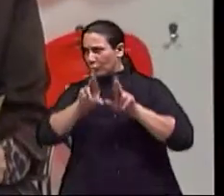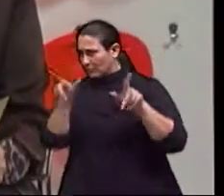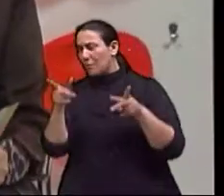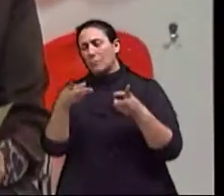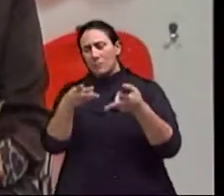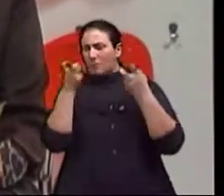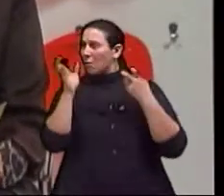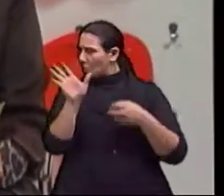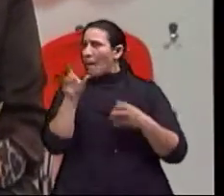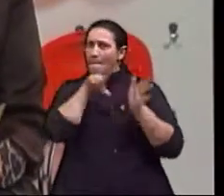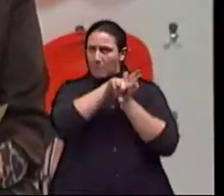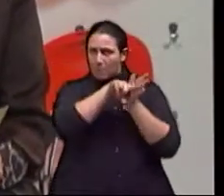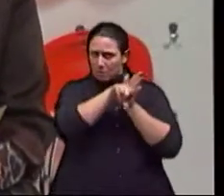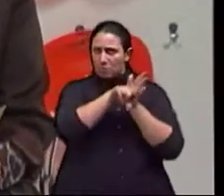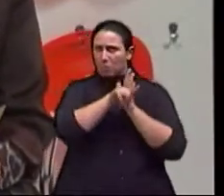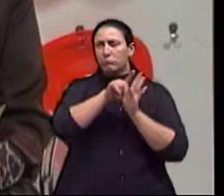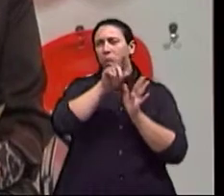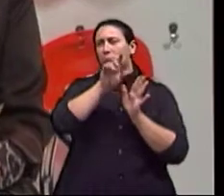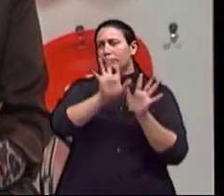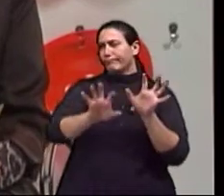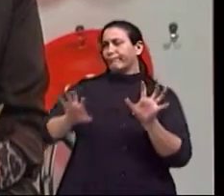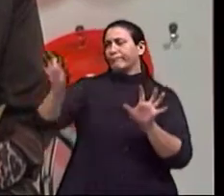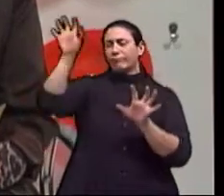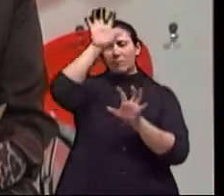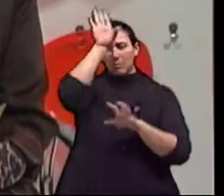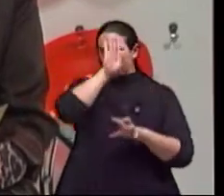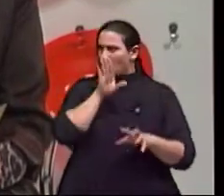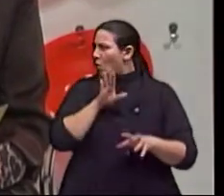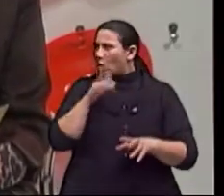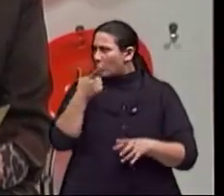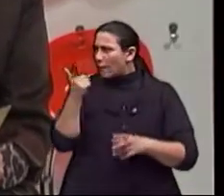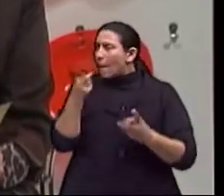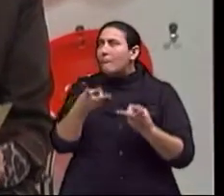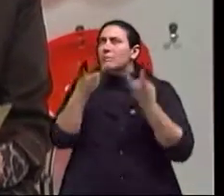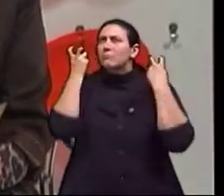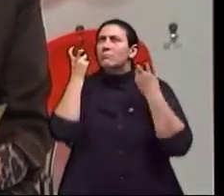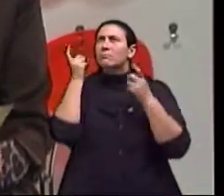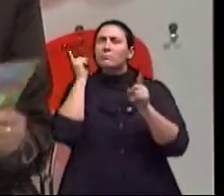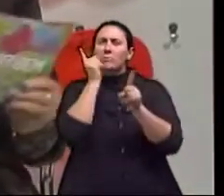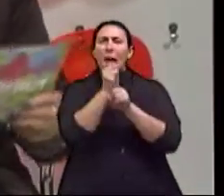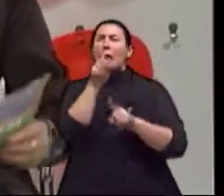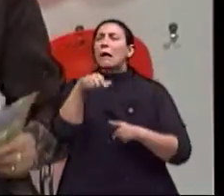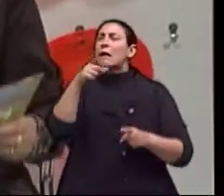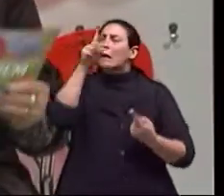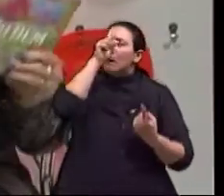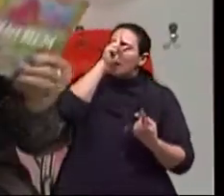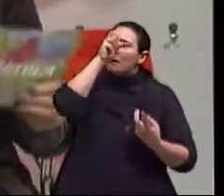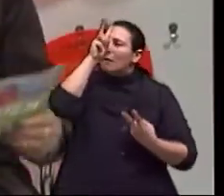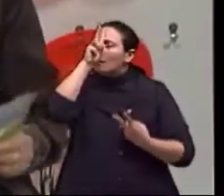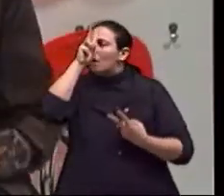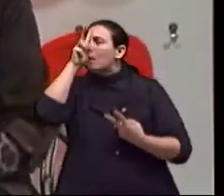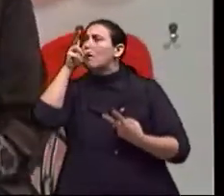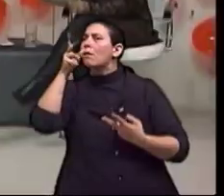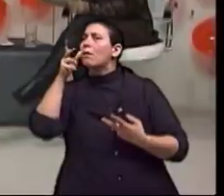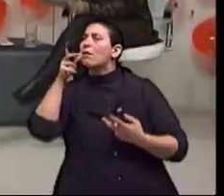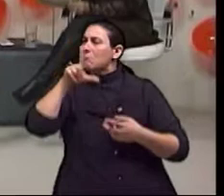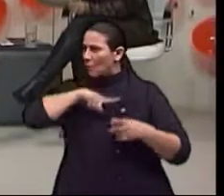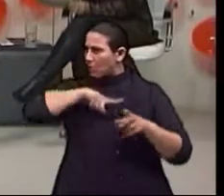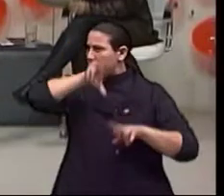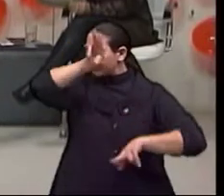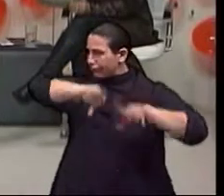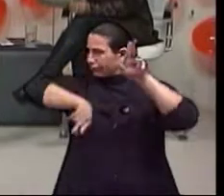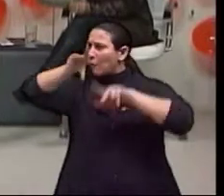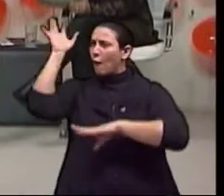gente viu aqui que a pesquisa foi feita em várias partes do Brasil. Não houve uma escolha a nível de escolaridade também. Isso também é variado. Foi variado. não